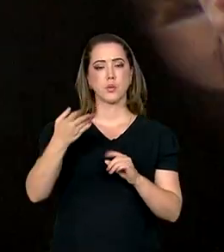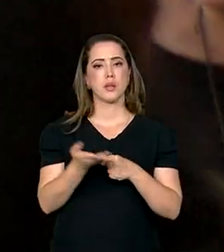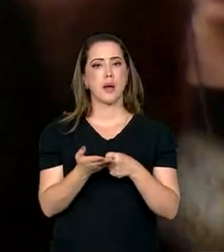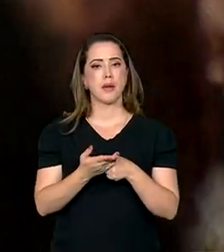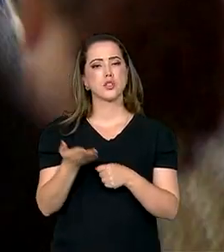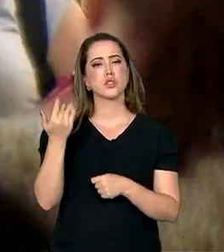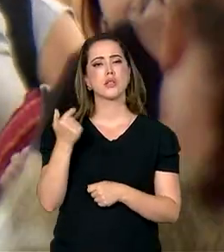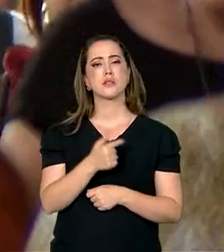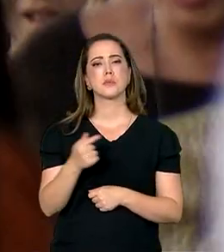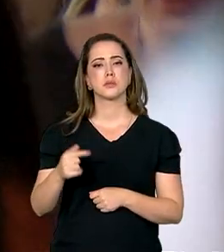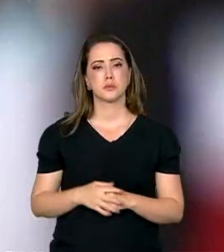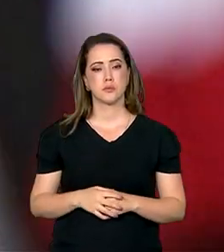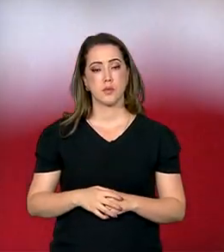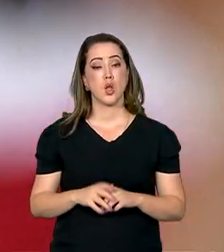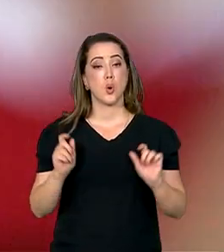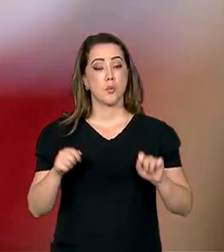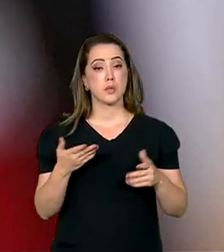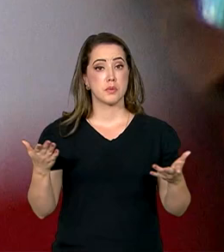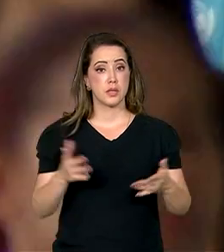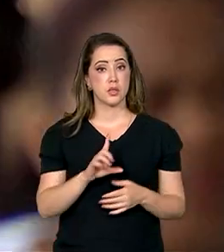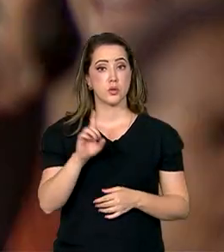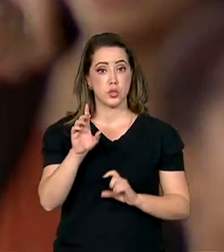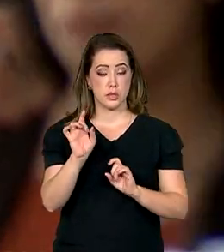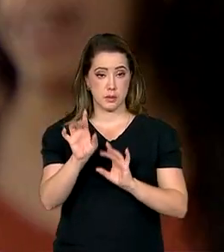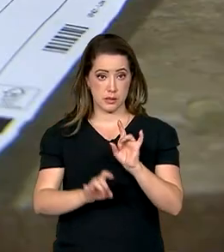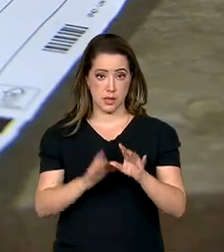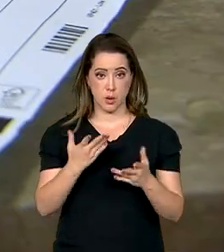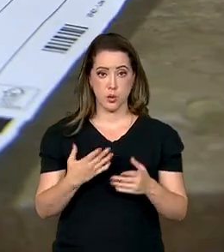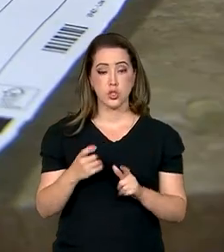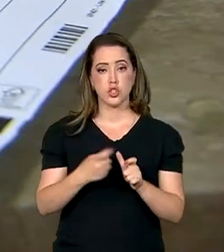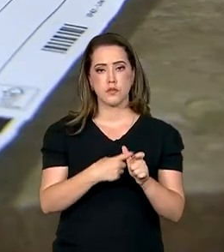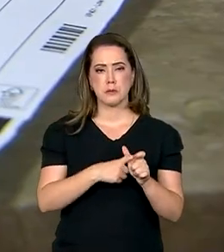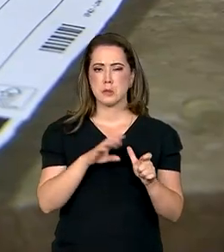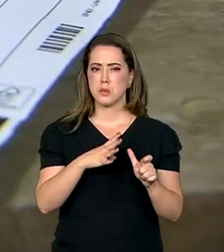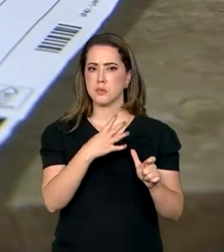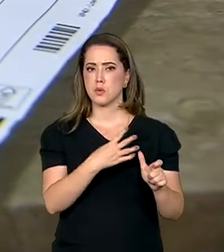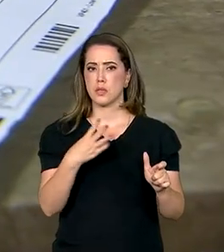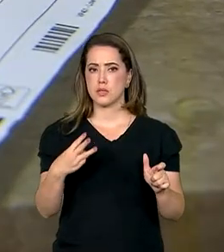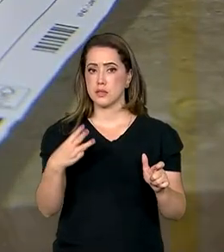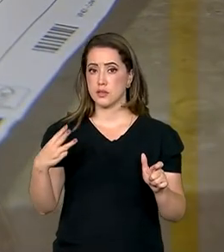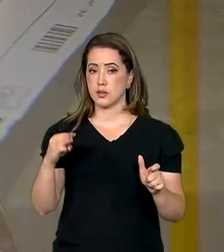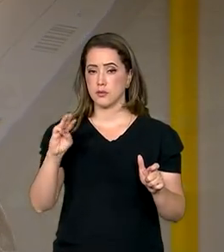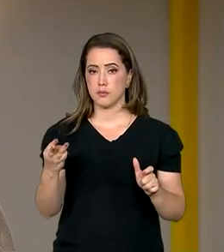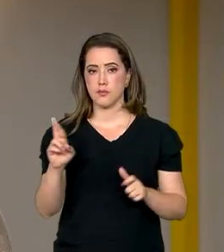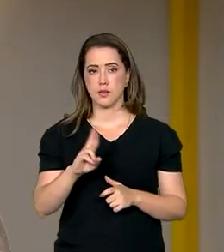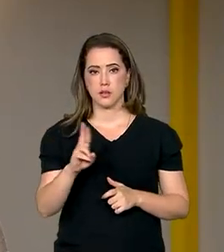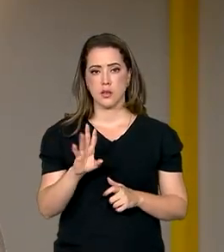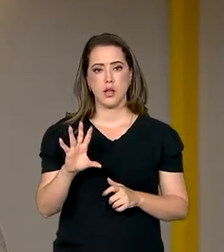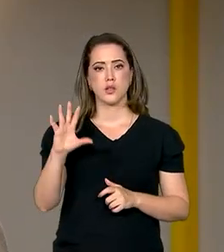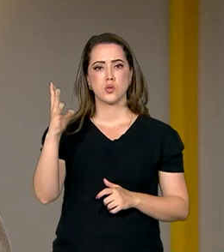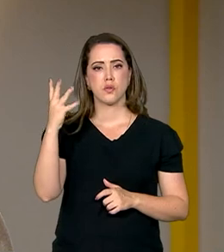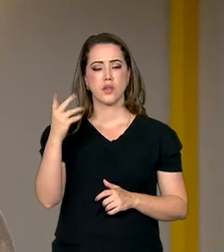semana. Com o mutirão Desenrola, dívidas que totalizam R 433 milhões foram